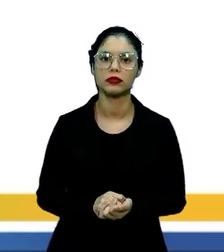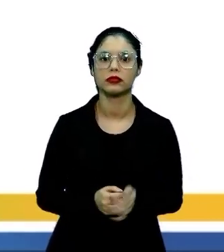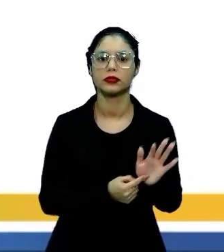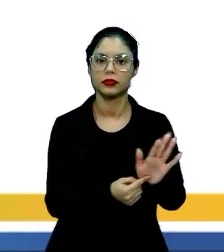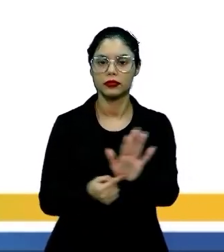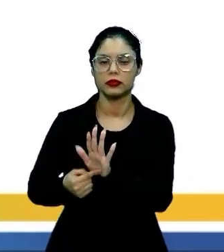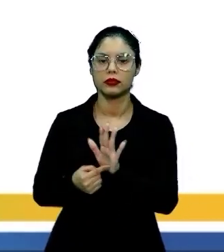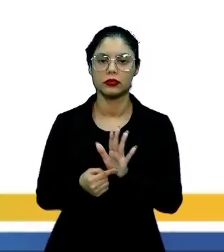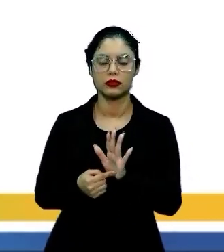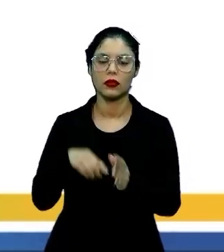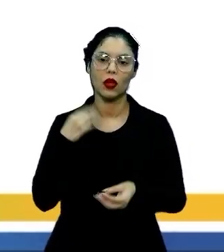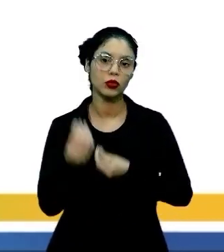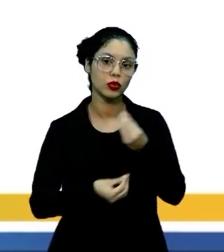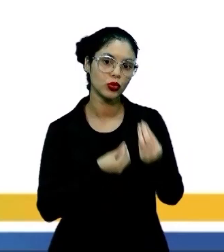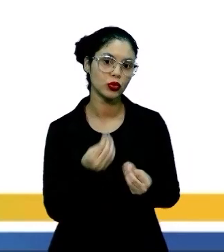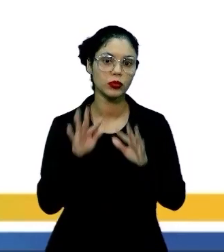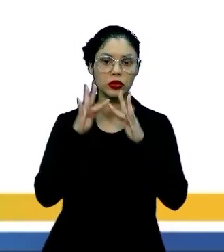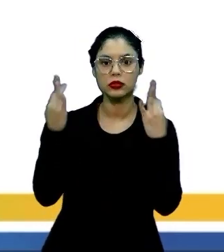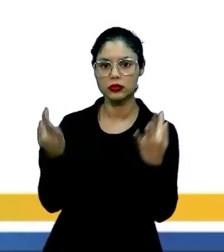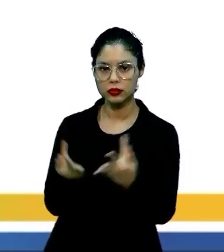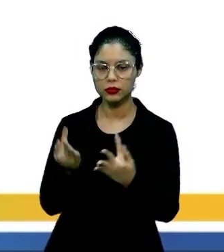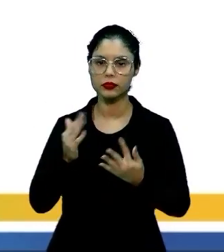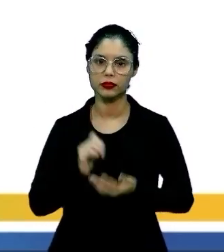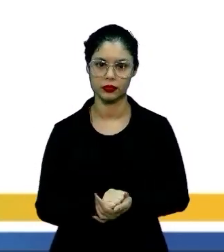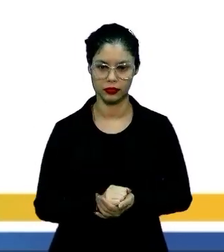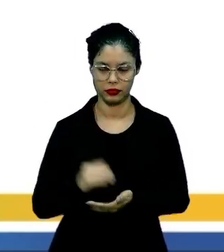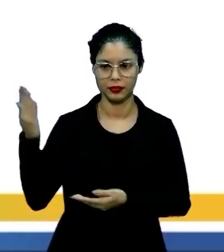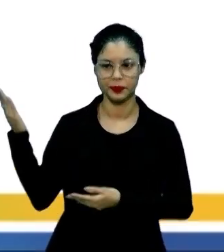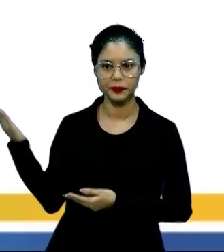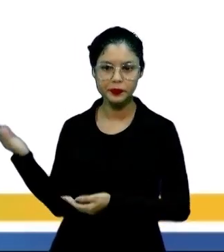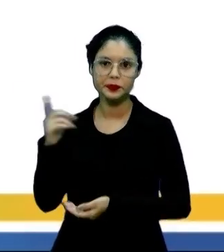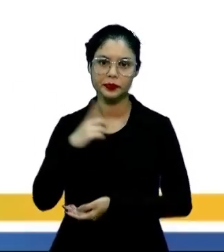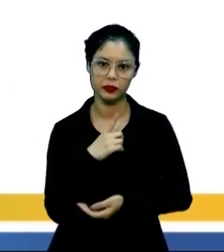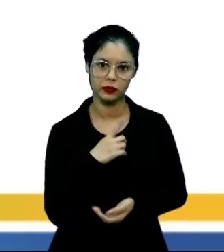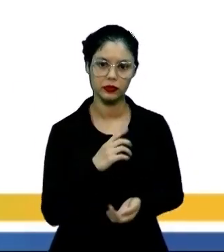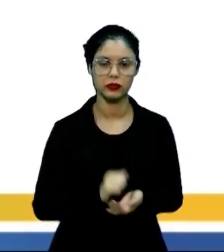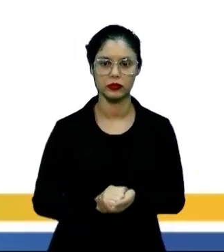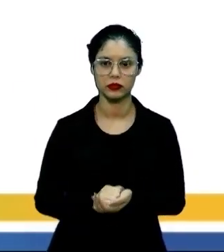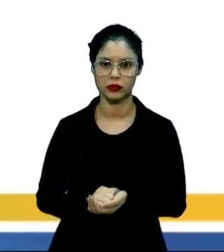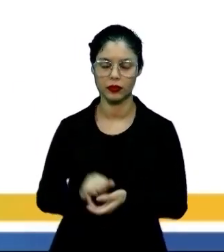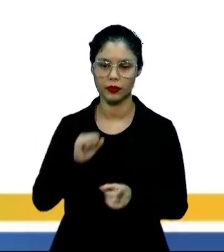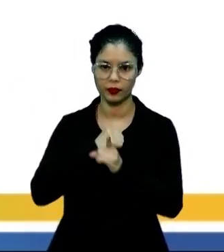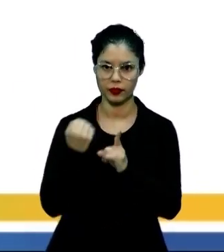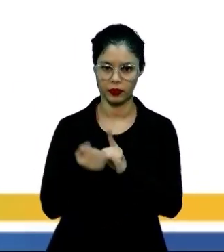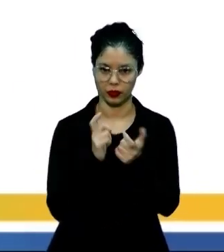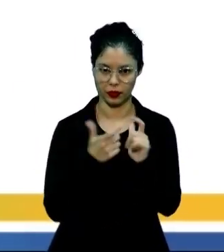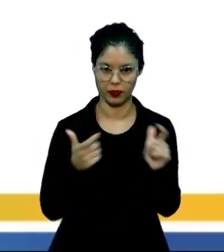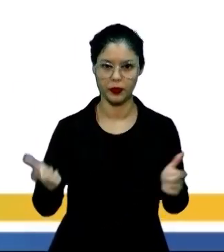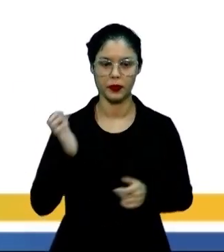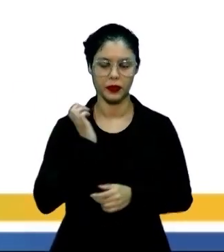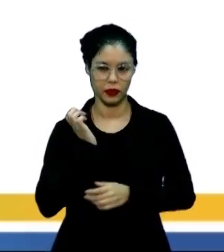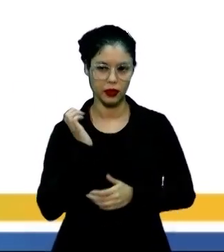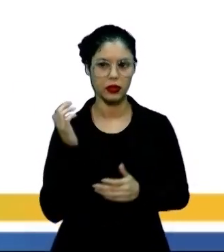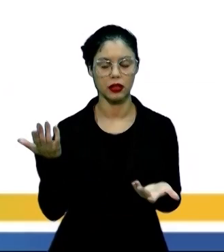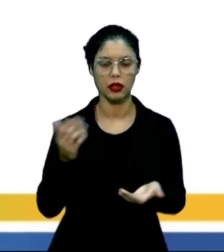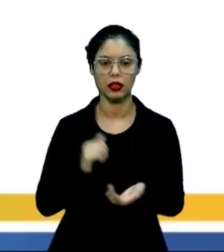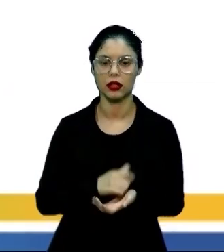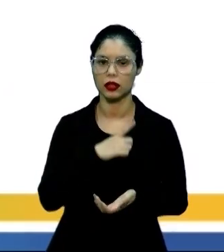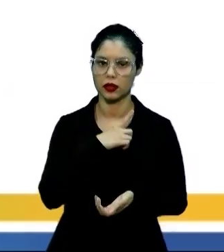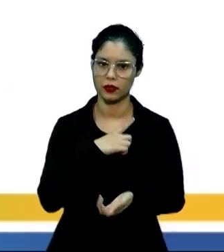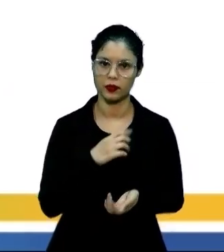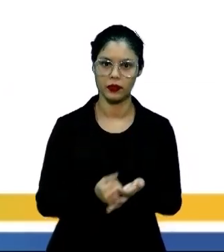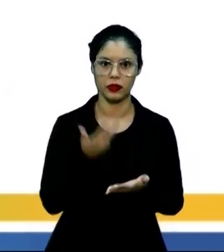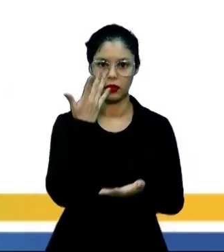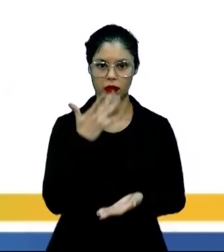retrato de como eram as famílias aí que tinham uma ascensão social maior. Então, a gente observa ali